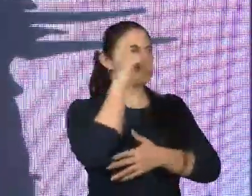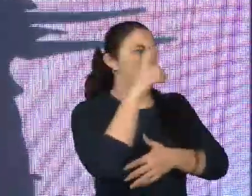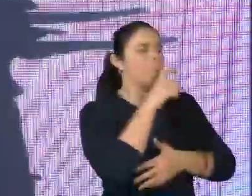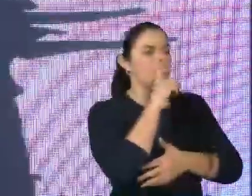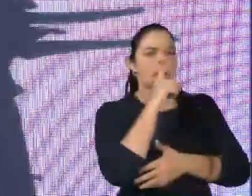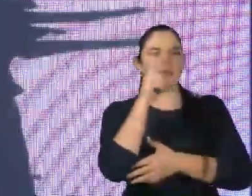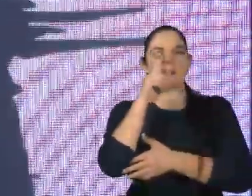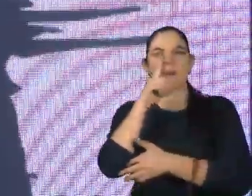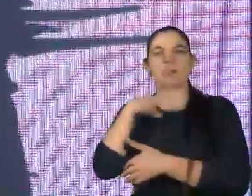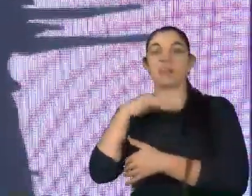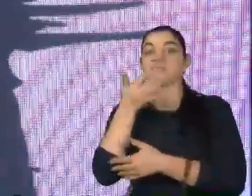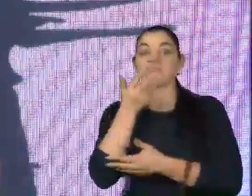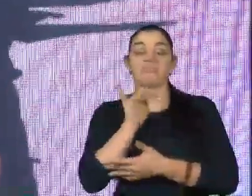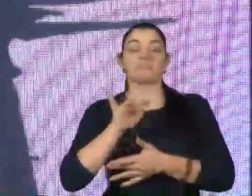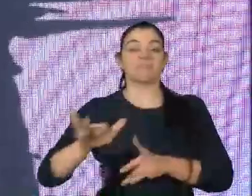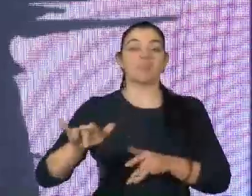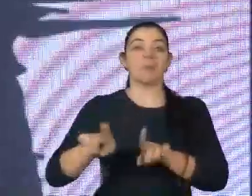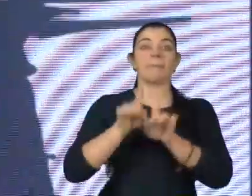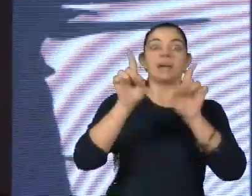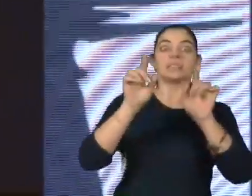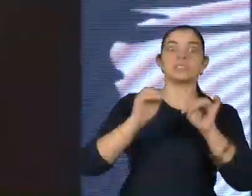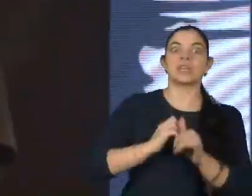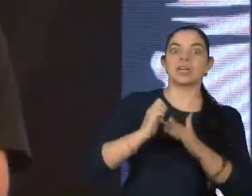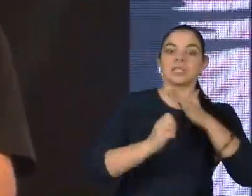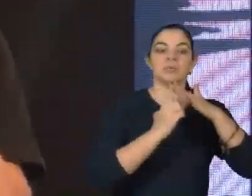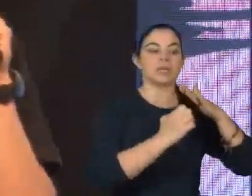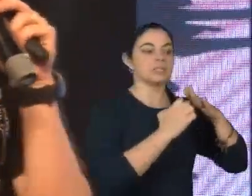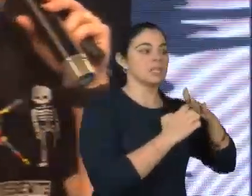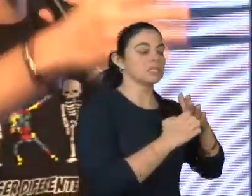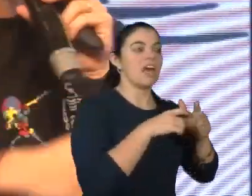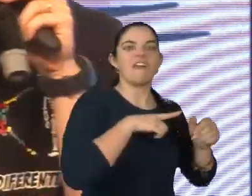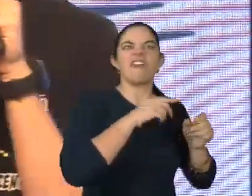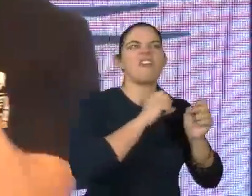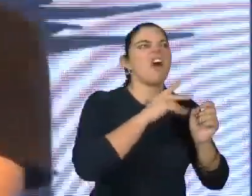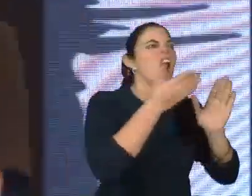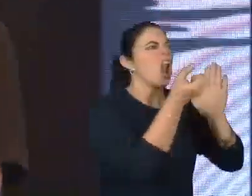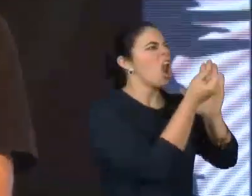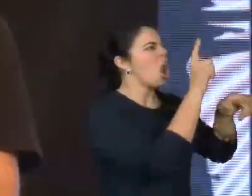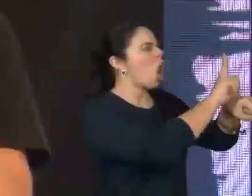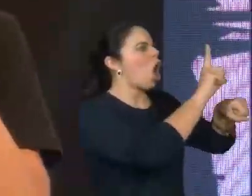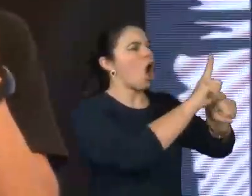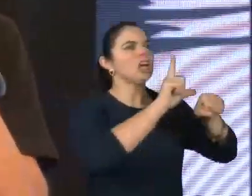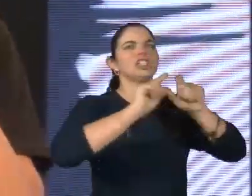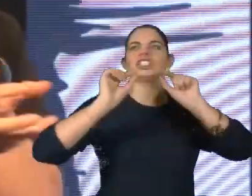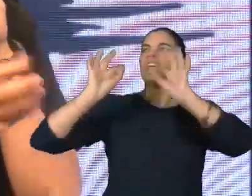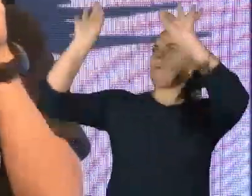dia dos pais, no dia das mães, no dia das crianças. Só que essas empresas comunicam o ano inteiro. Vitrines, tótens,